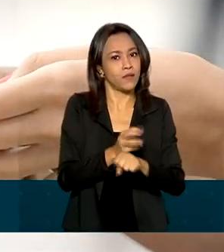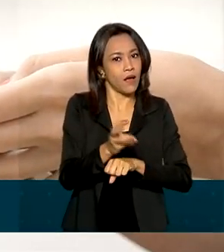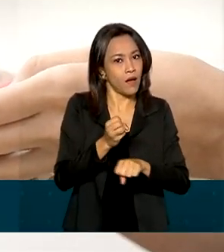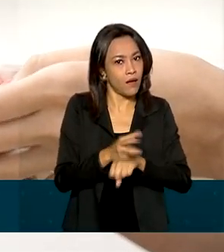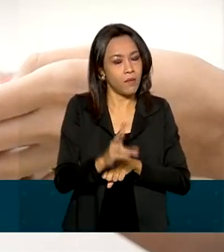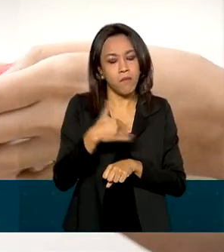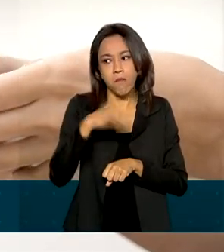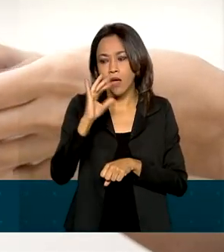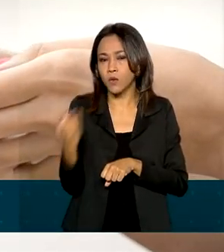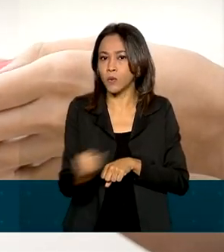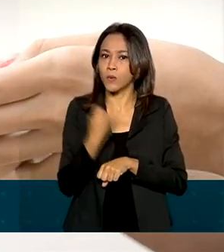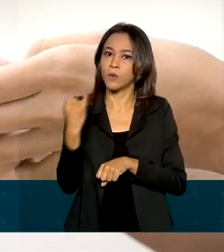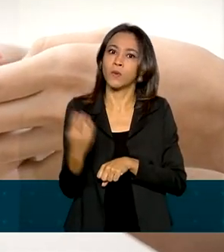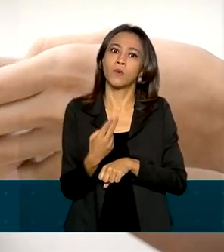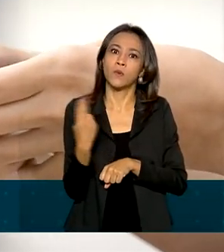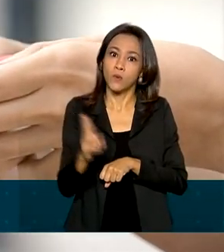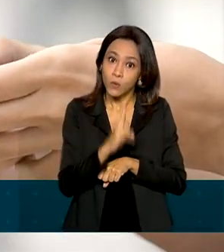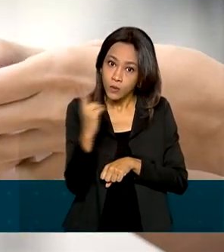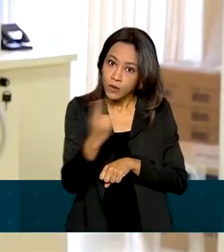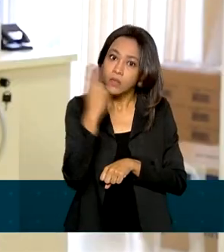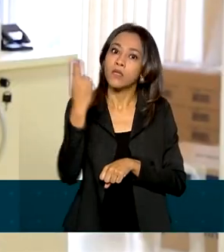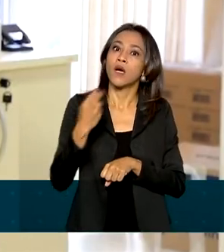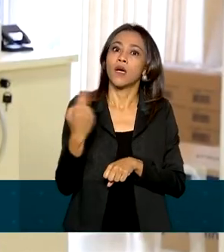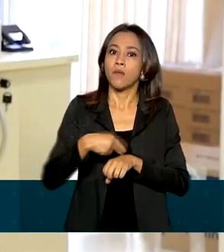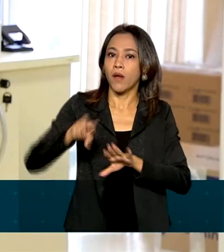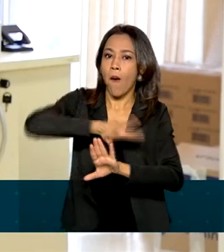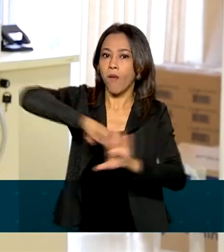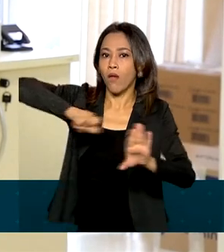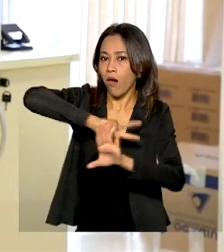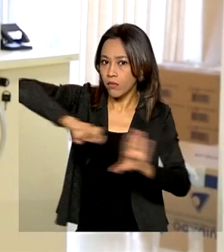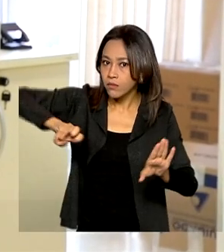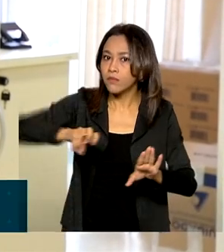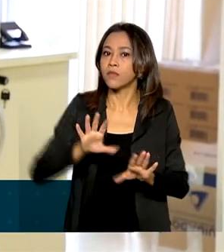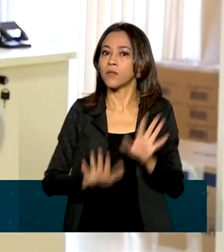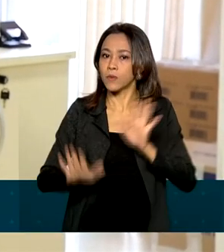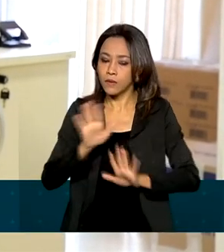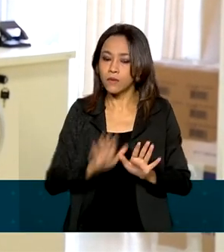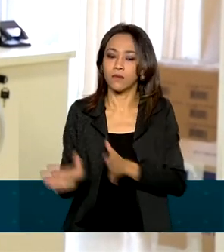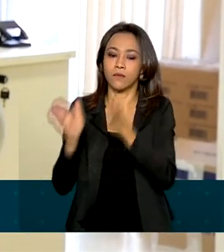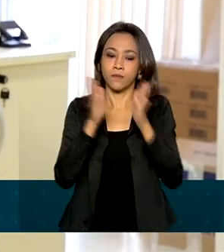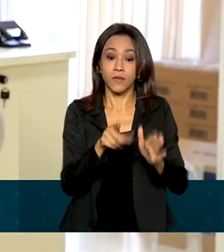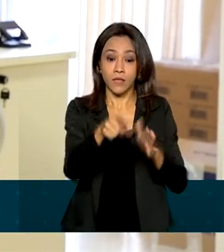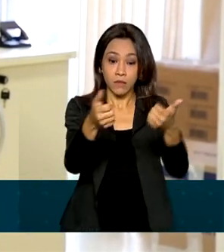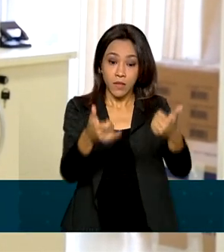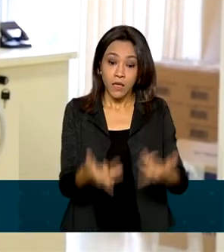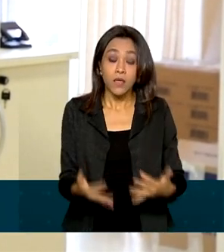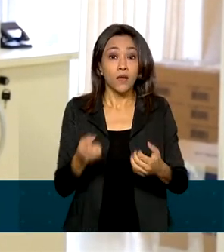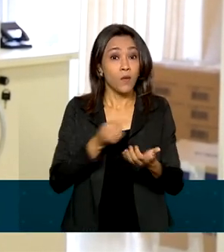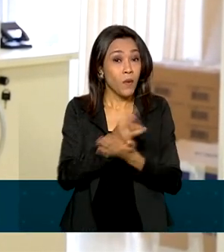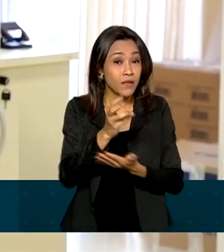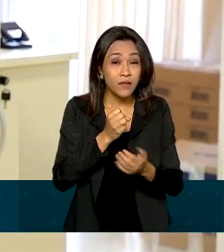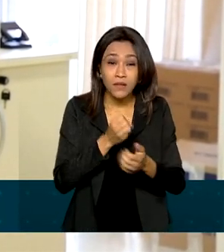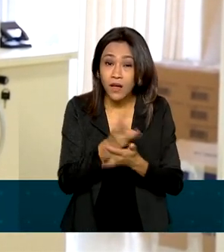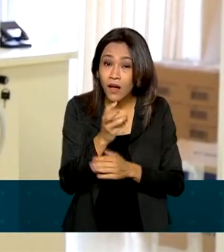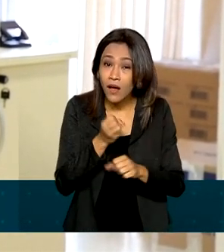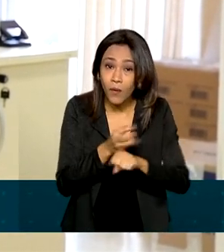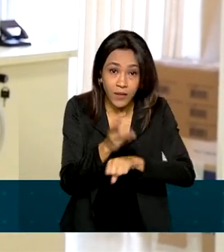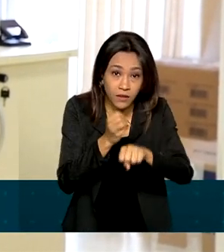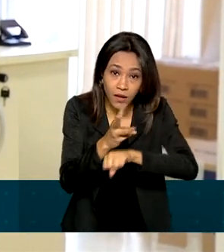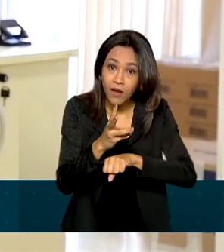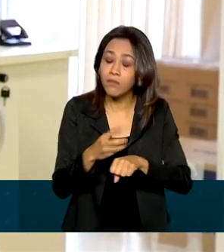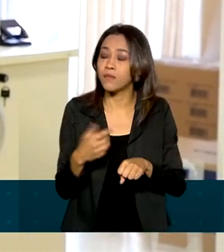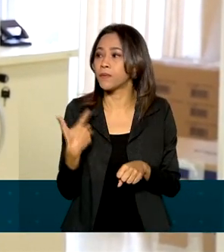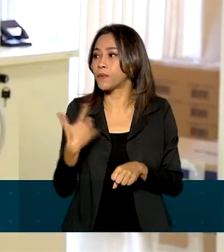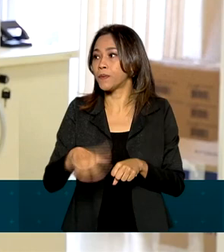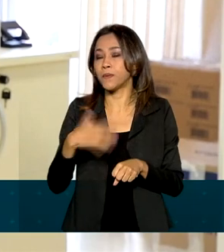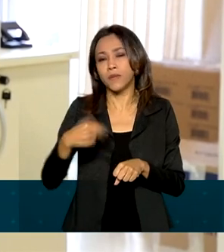ferramentas mais usadas para atingir as vítimas. A gente percebeu que o WhatsApp hoje é um dos meios mais comuns para a prática desses crimes